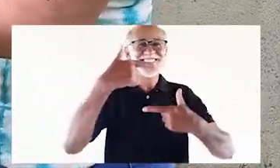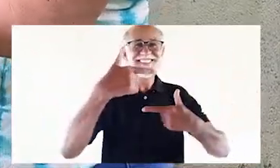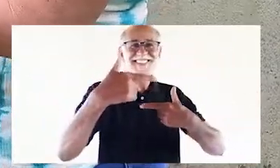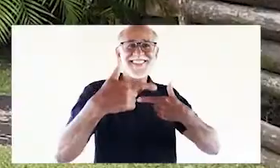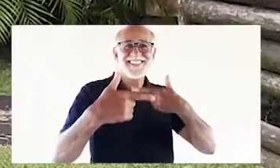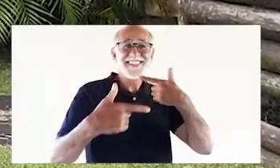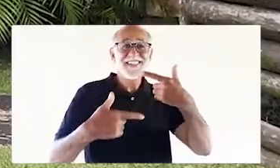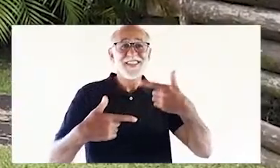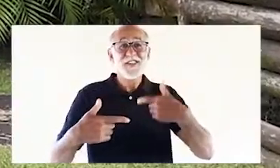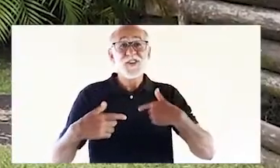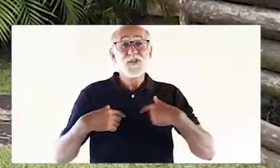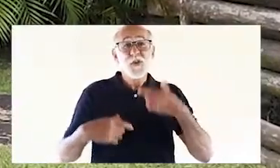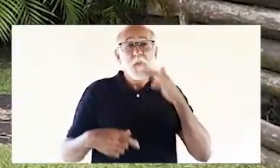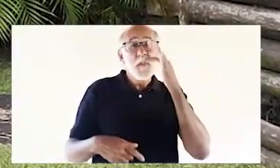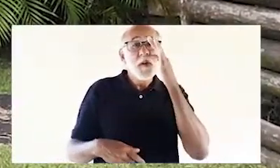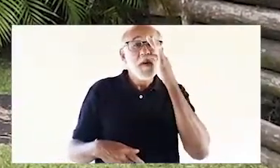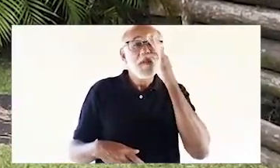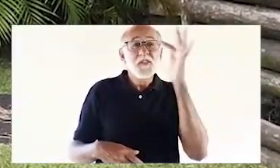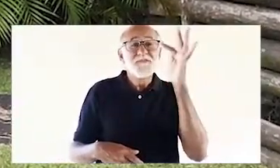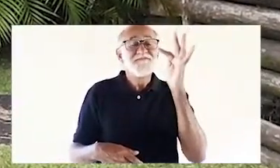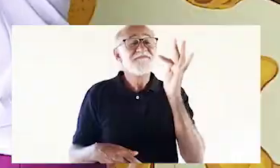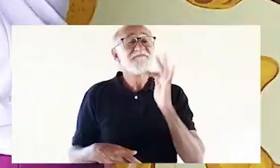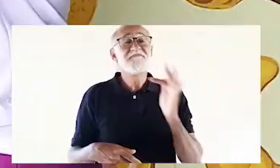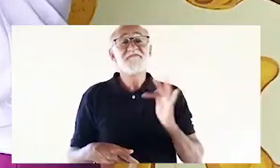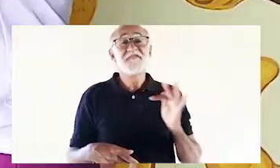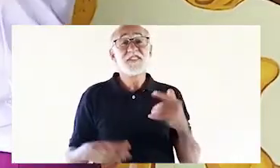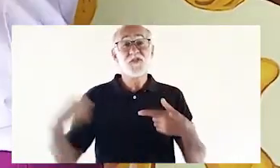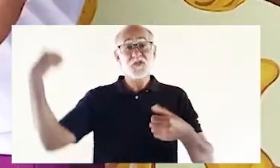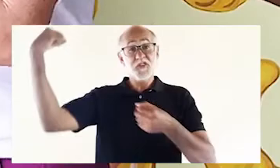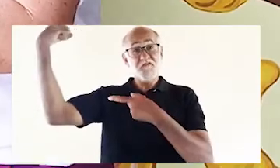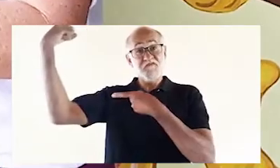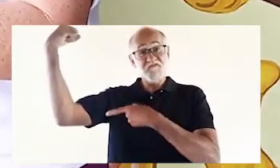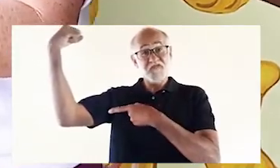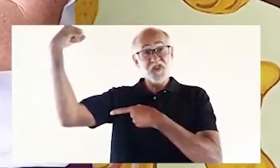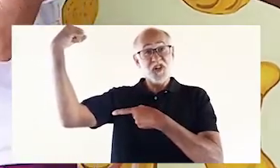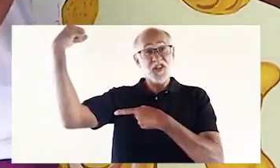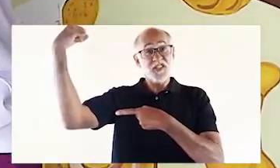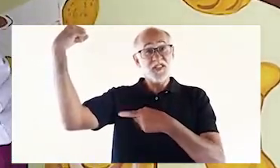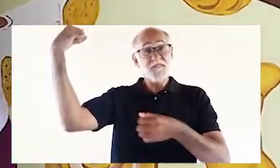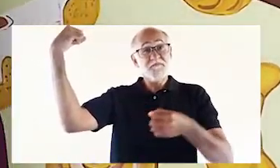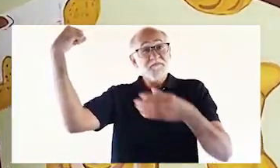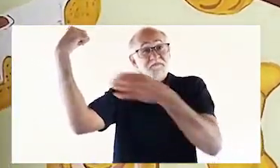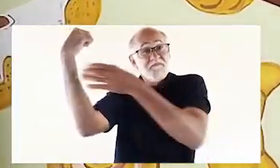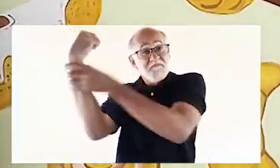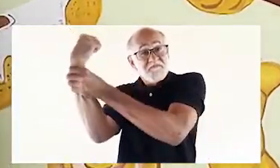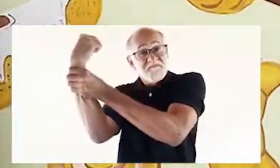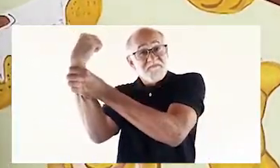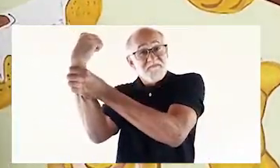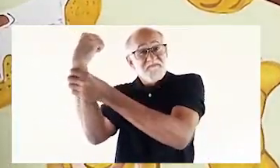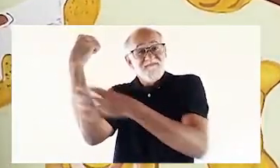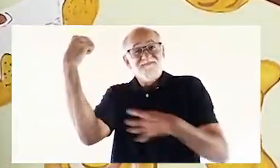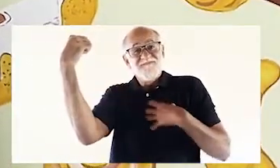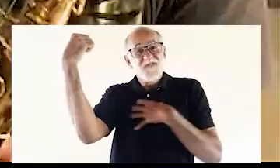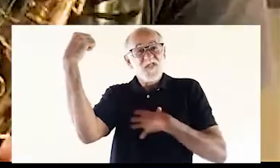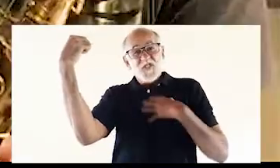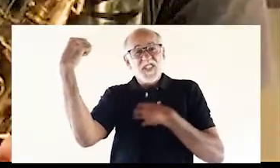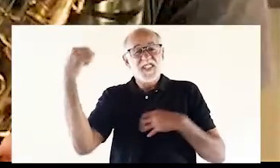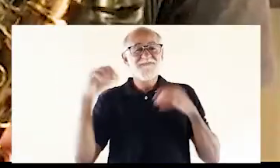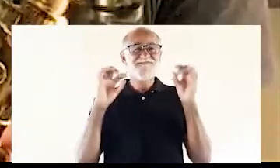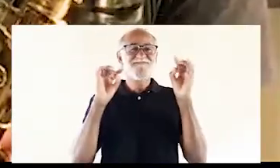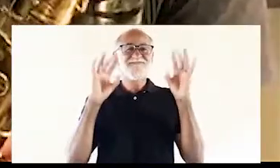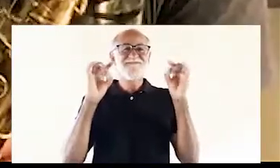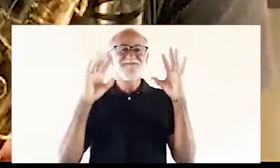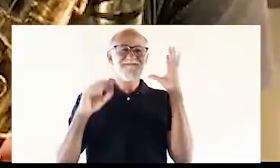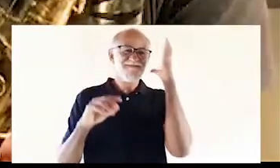Eu sou a flor que é frágil E você e as mãos tão fortes Que me amparam e protegem De um